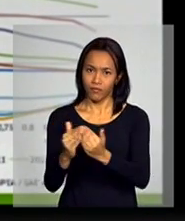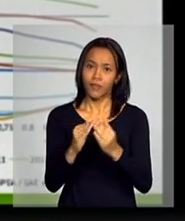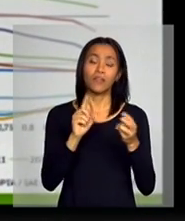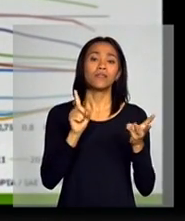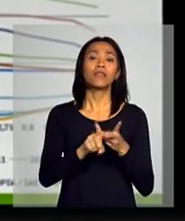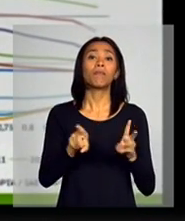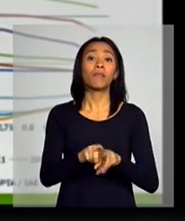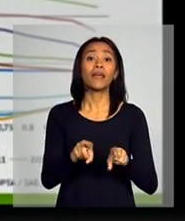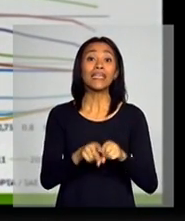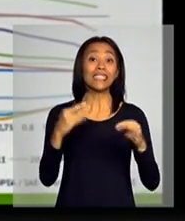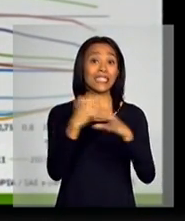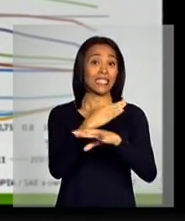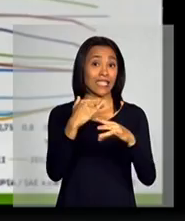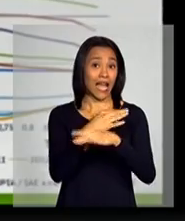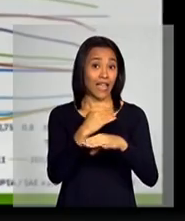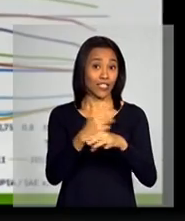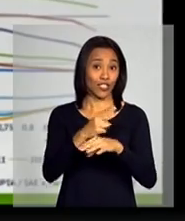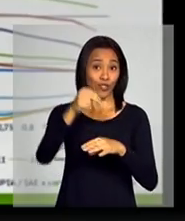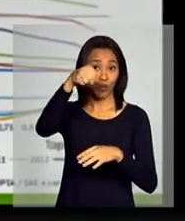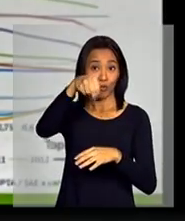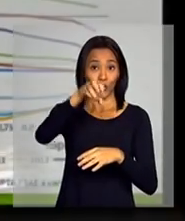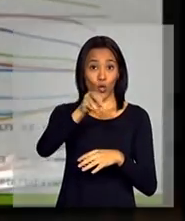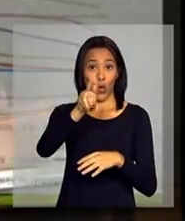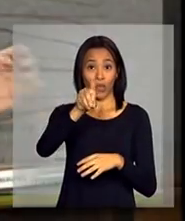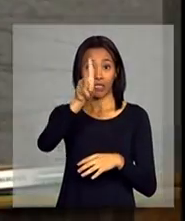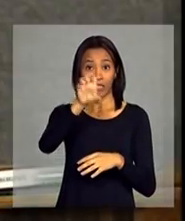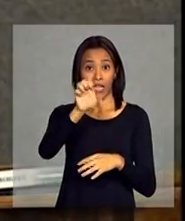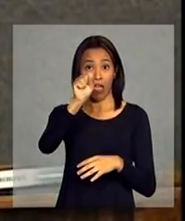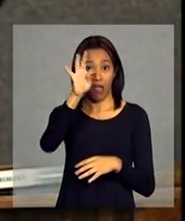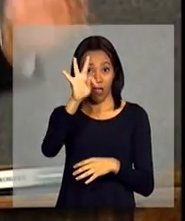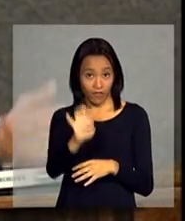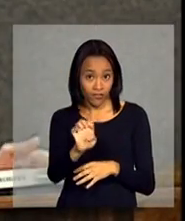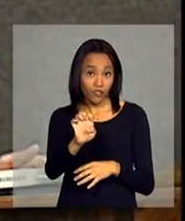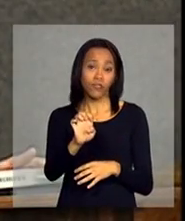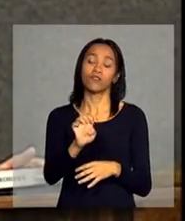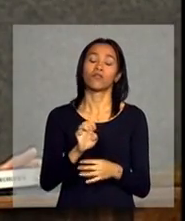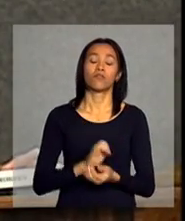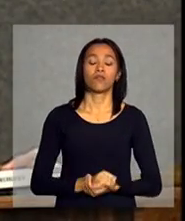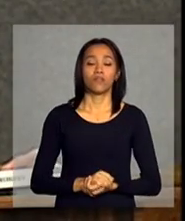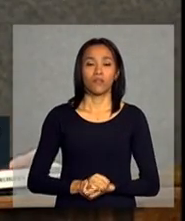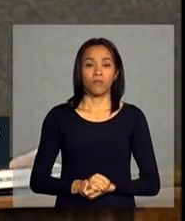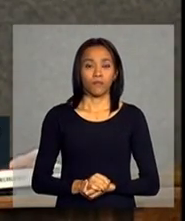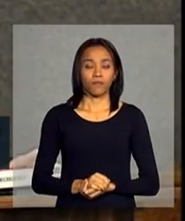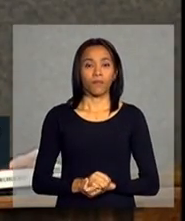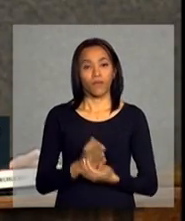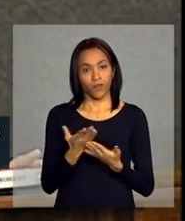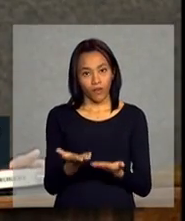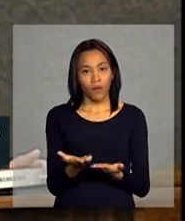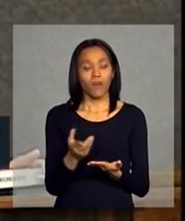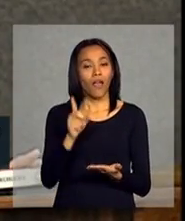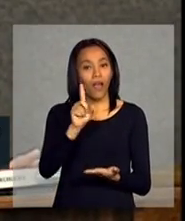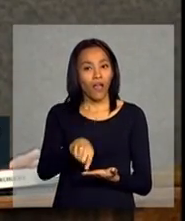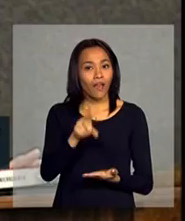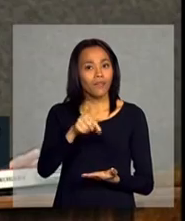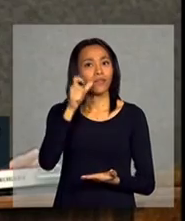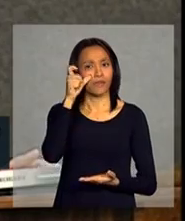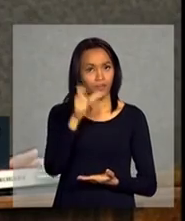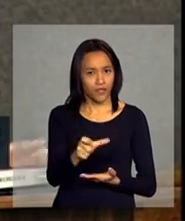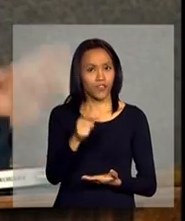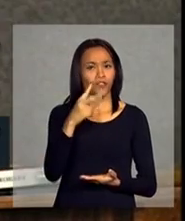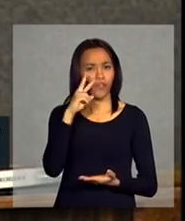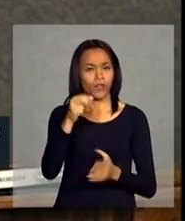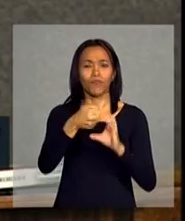cidades nordestinas, não são suspeitos usuais que subiriam na vida. Isso eu acho que é muito interessante.